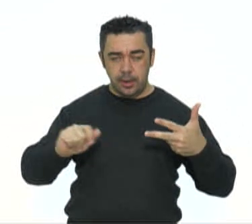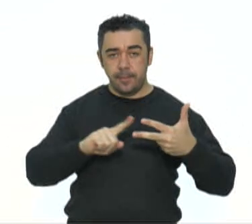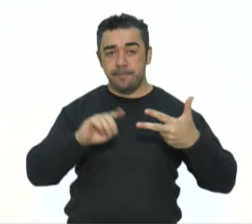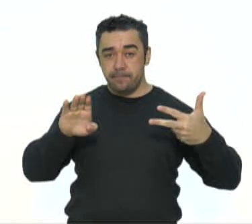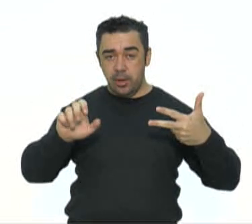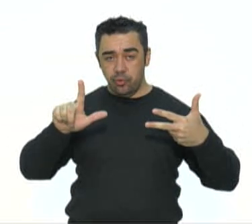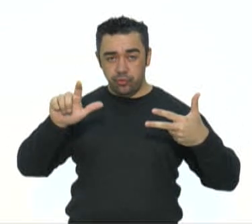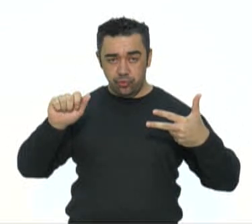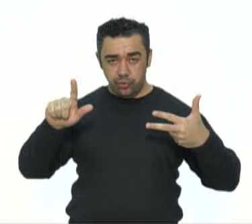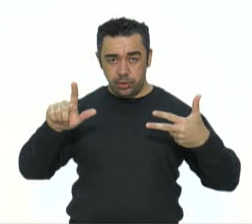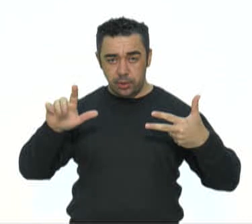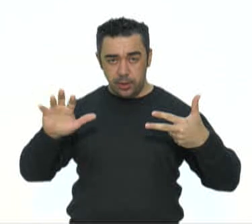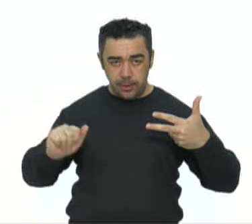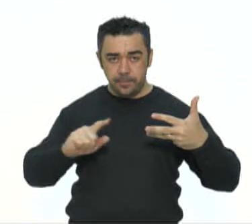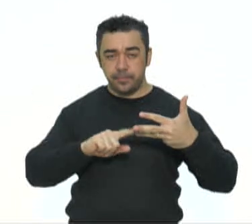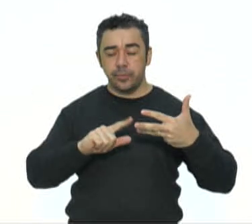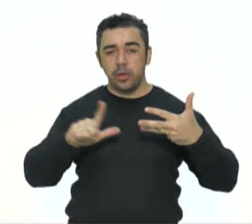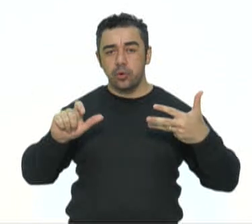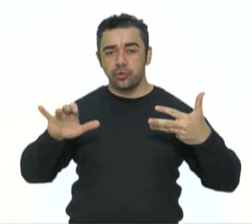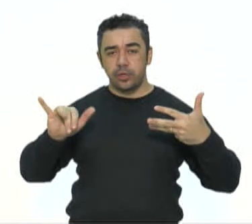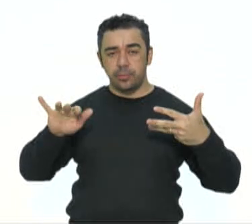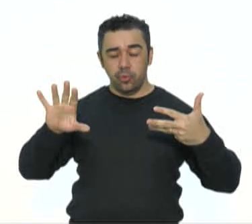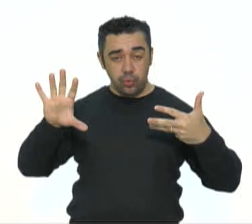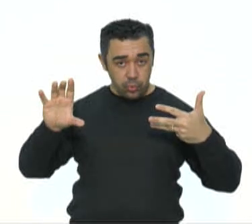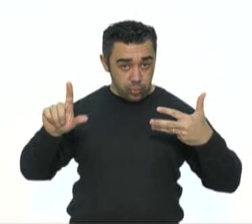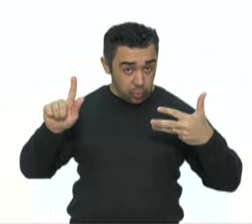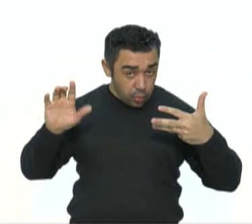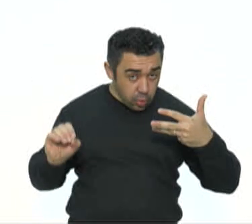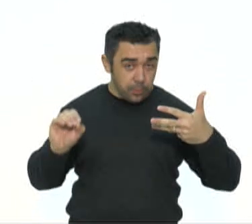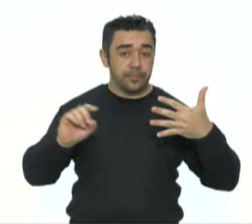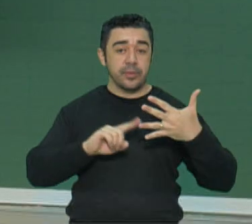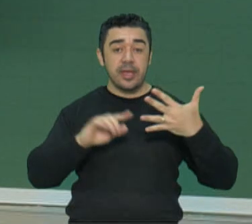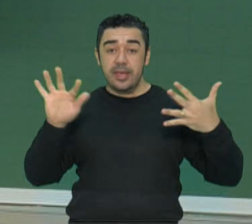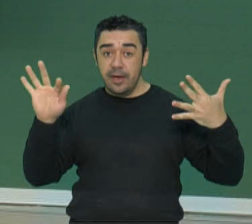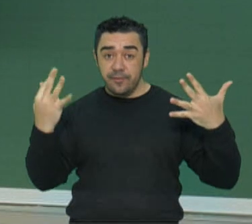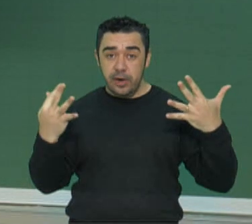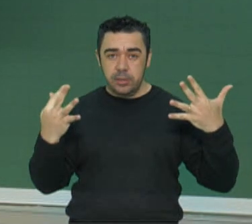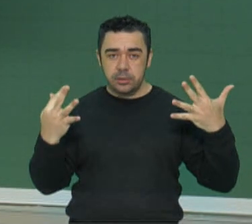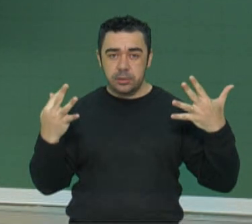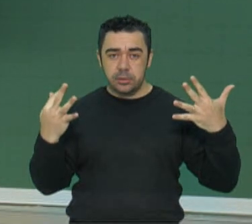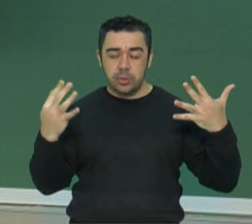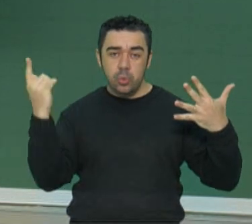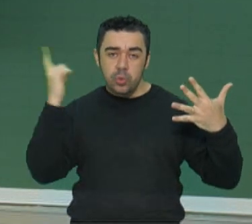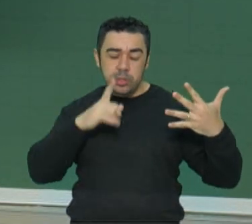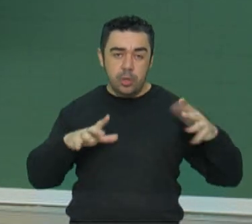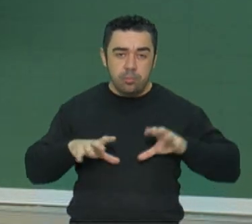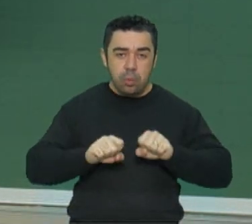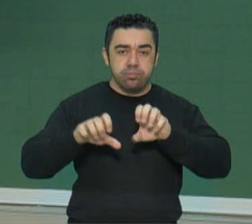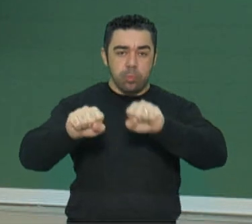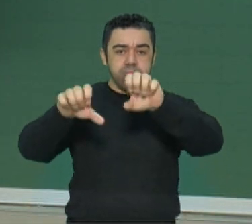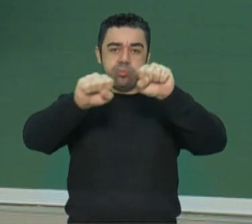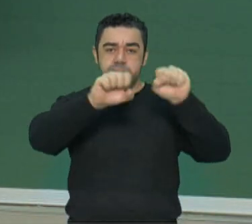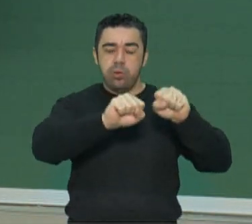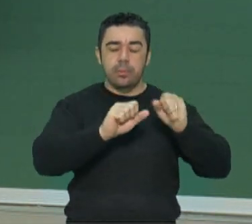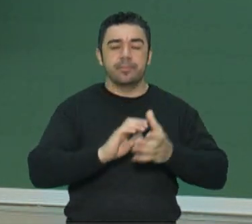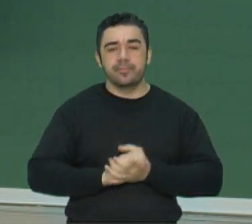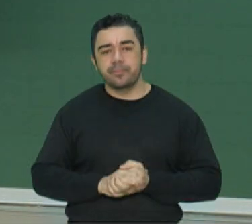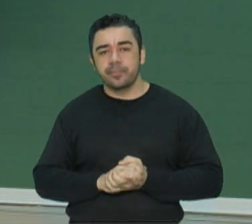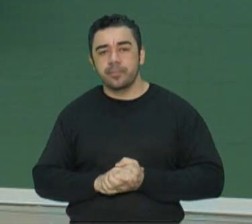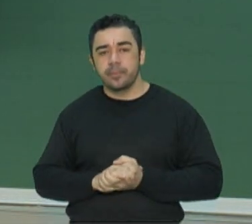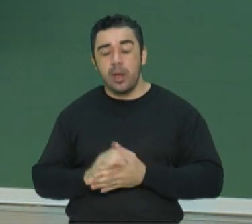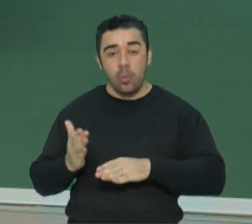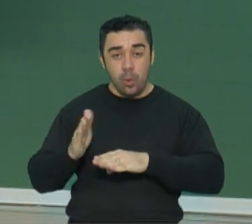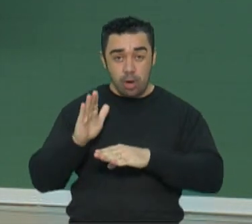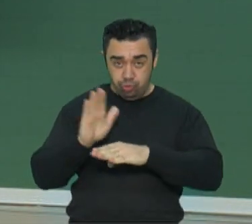Luxemburgo e a França. A Grande França caiu rapidamente para a Alemanha. Com a ajuda da